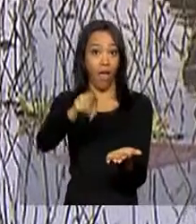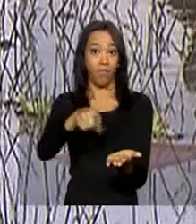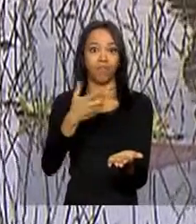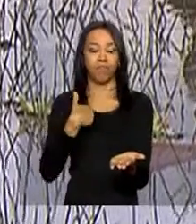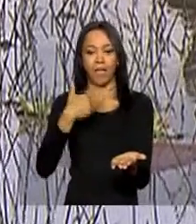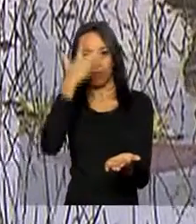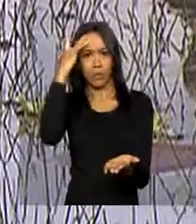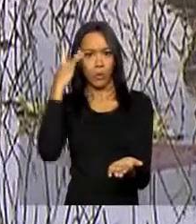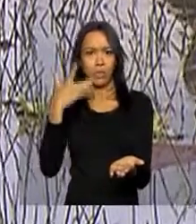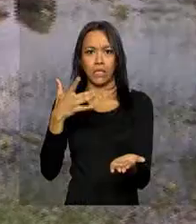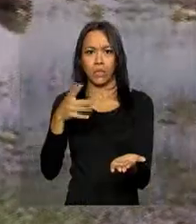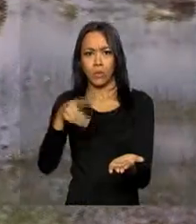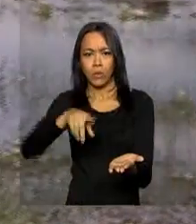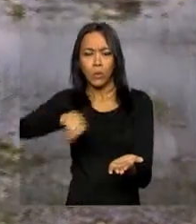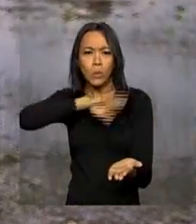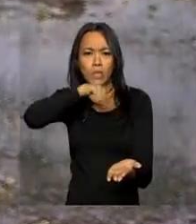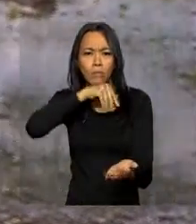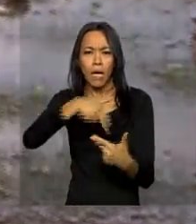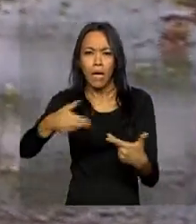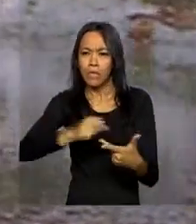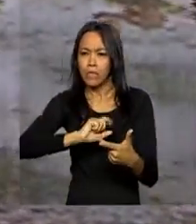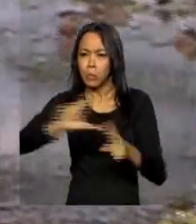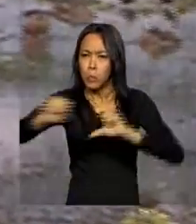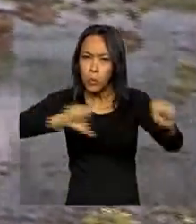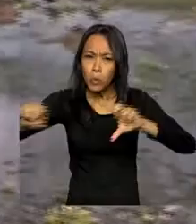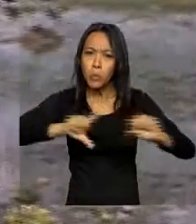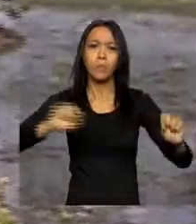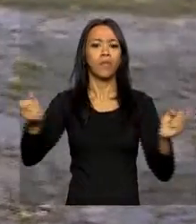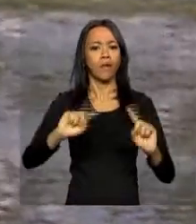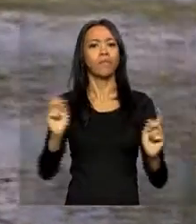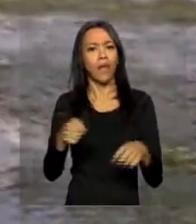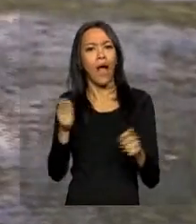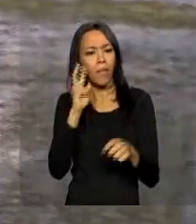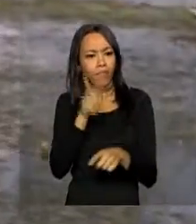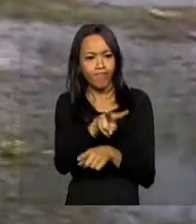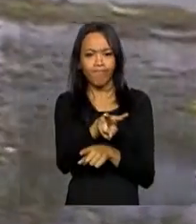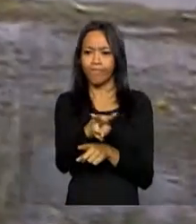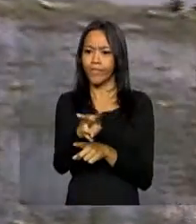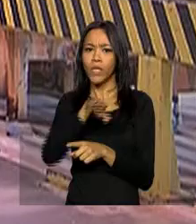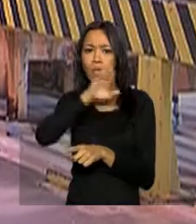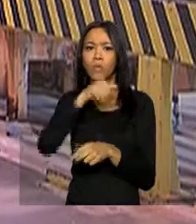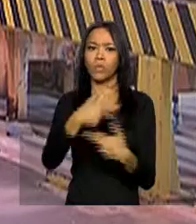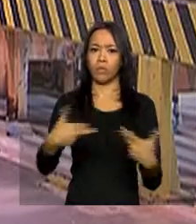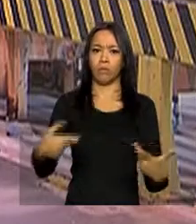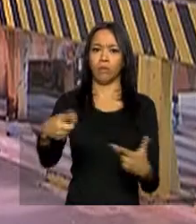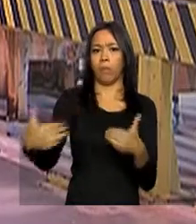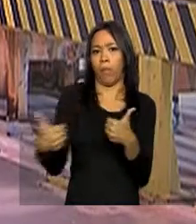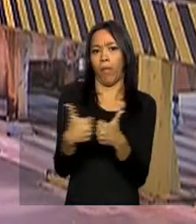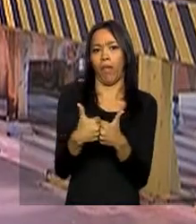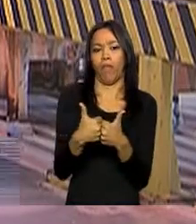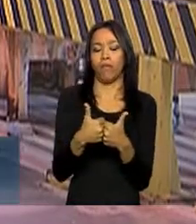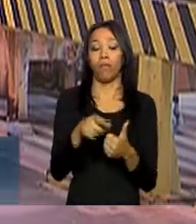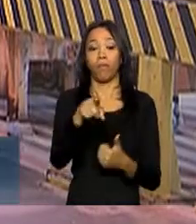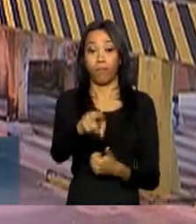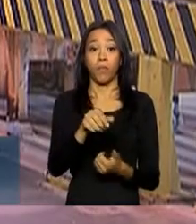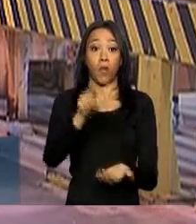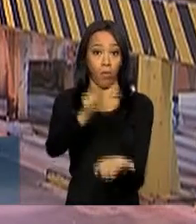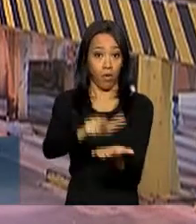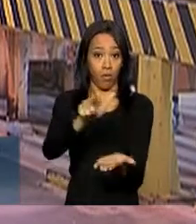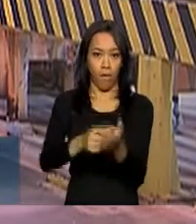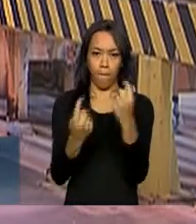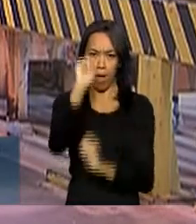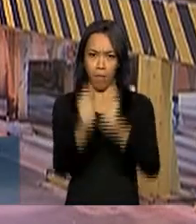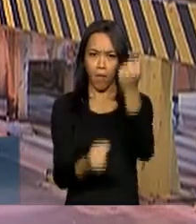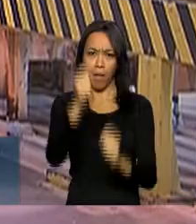espantaram os animais silvestres que podem ser avistados mesmo na região central da cidade. A celulose é um dos principais